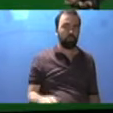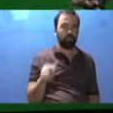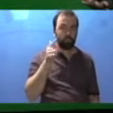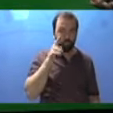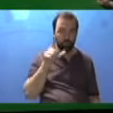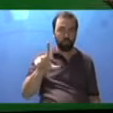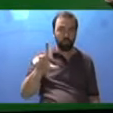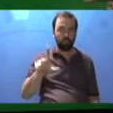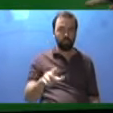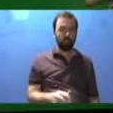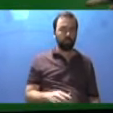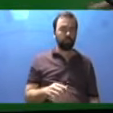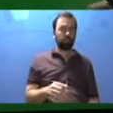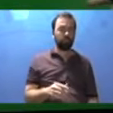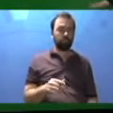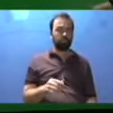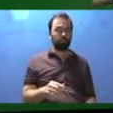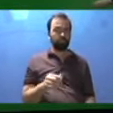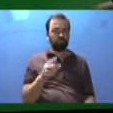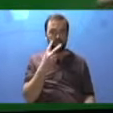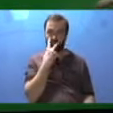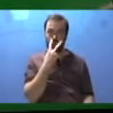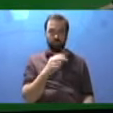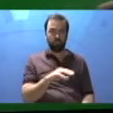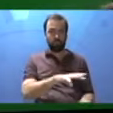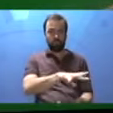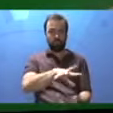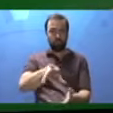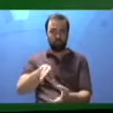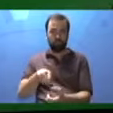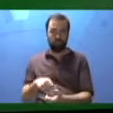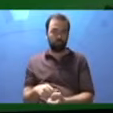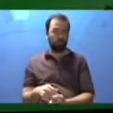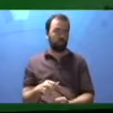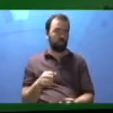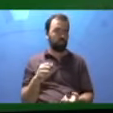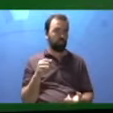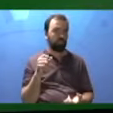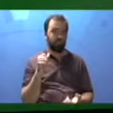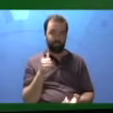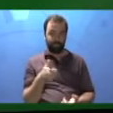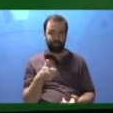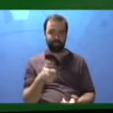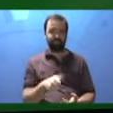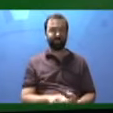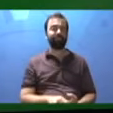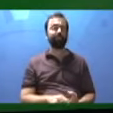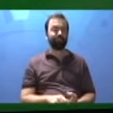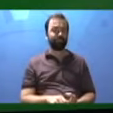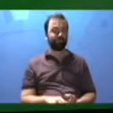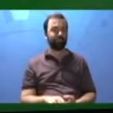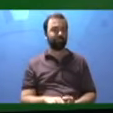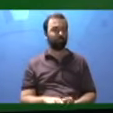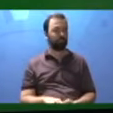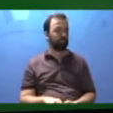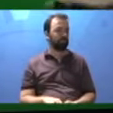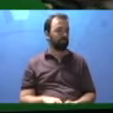É possível ver todos os elementos representados na maquete? Olha lá. Sim.